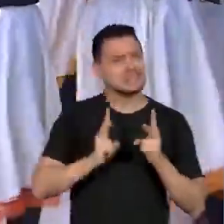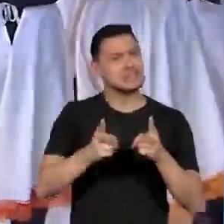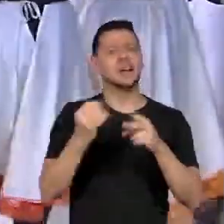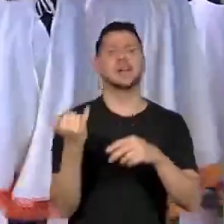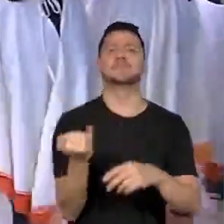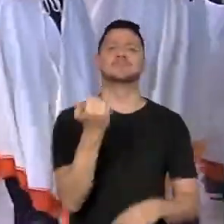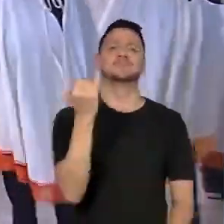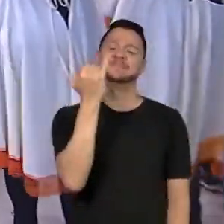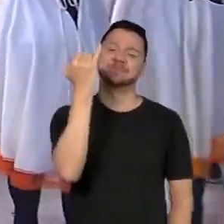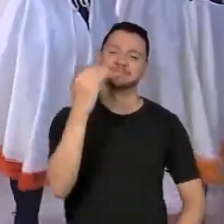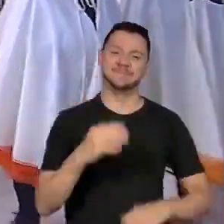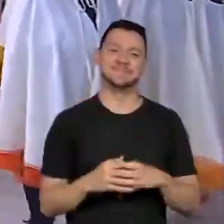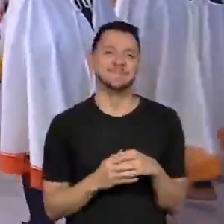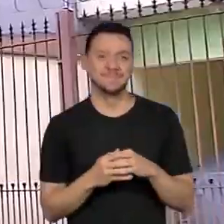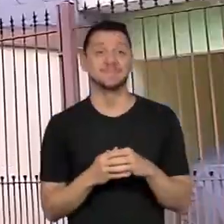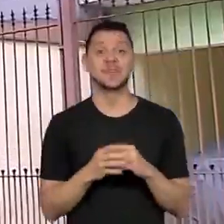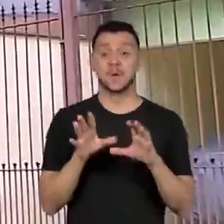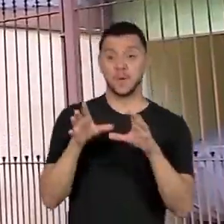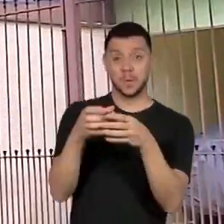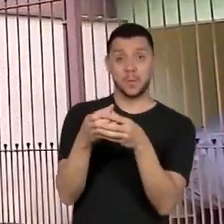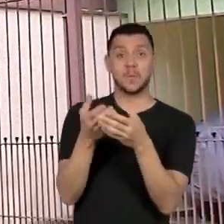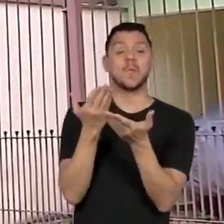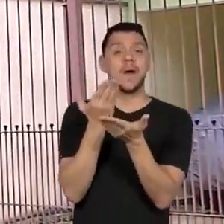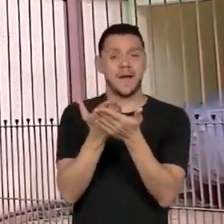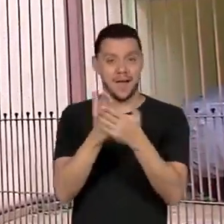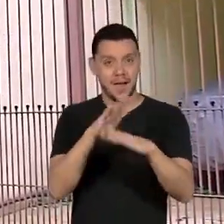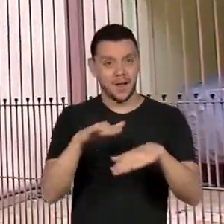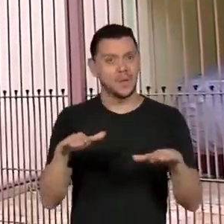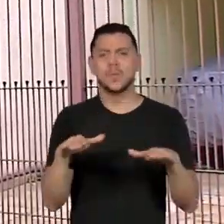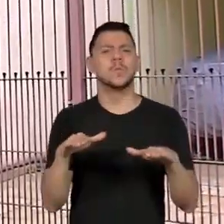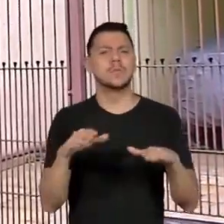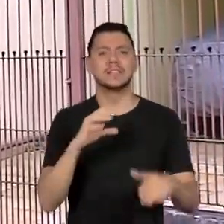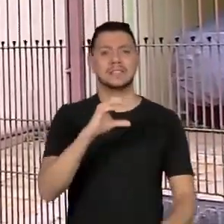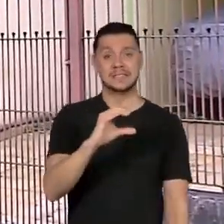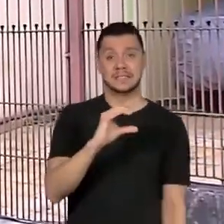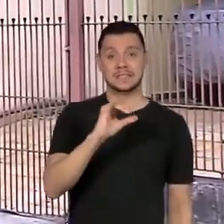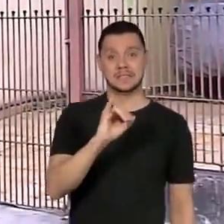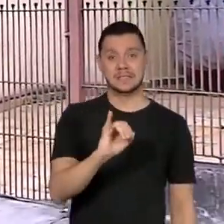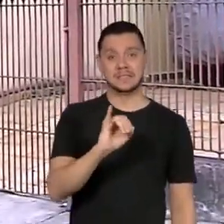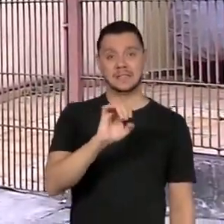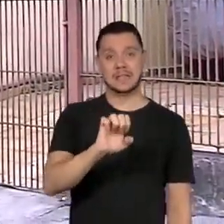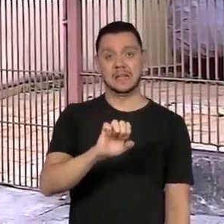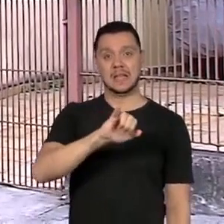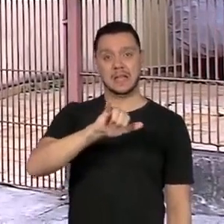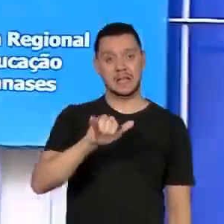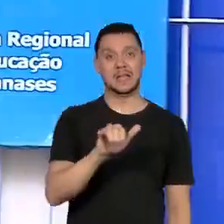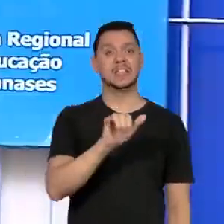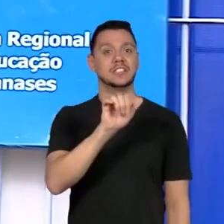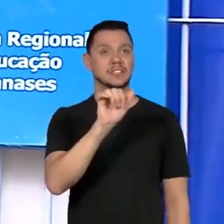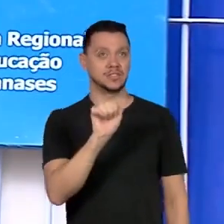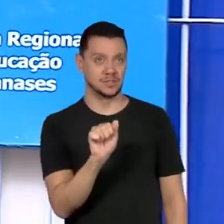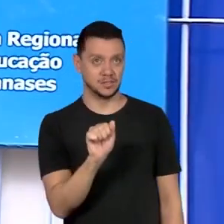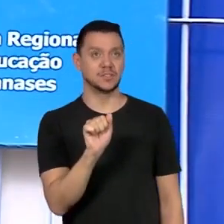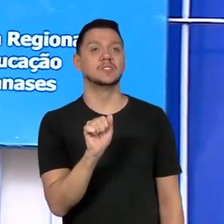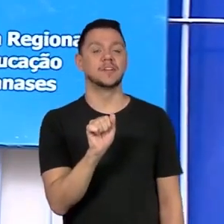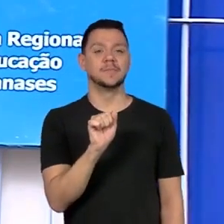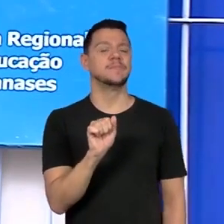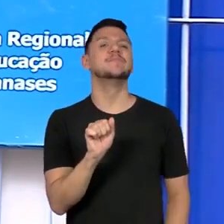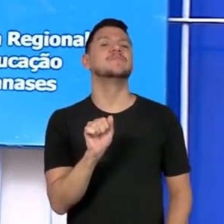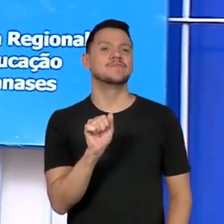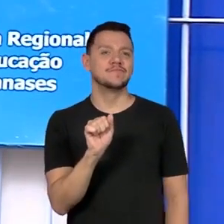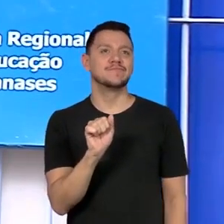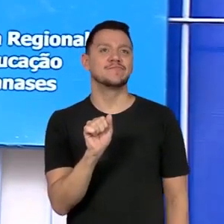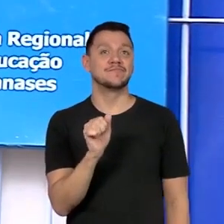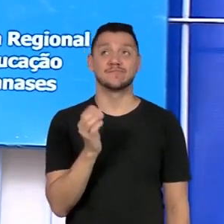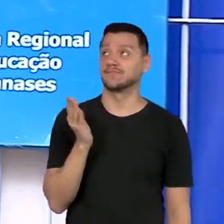Essa é a turma de alunos do Centro Integrado de Educação de Jovens e Adultos, professora Rosa